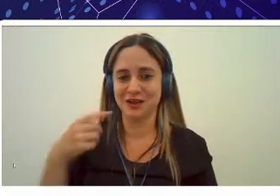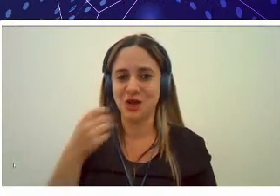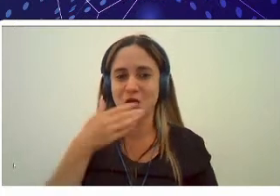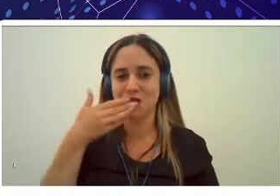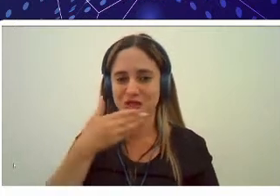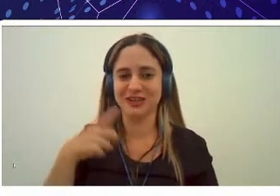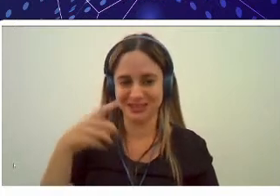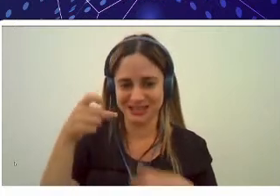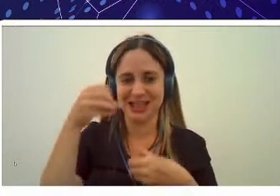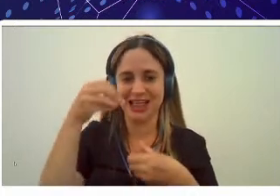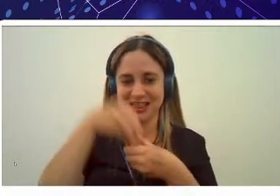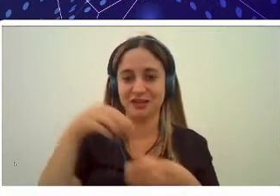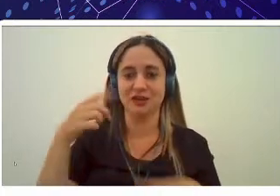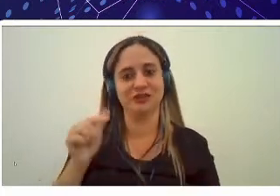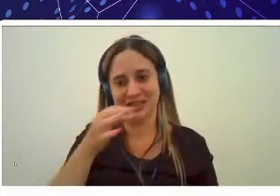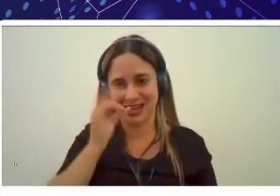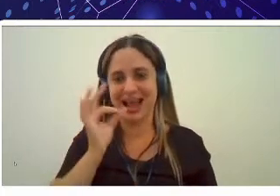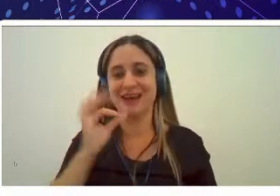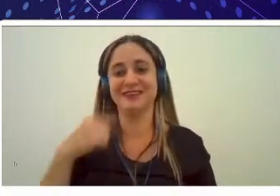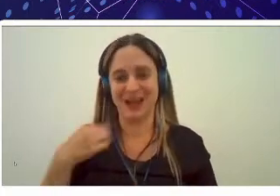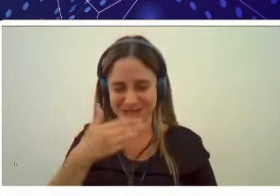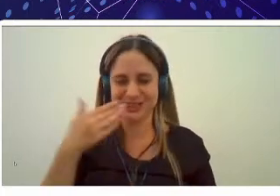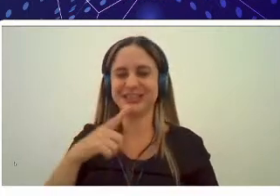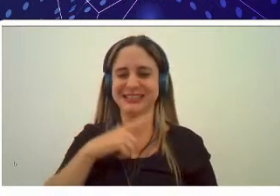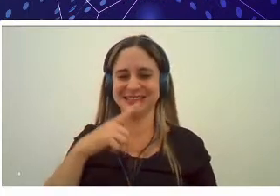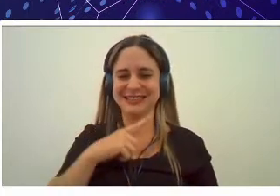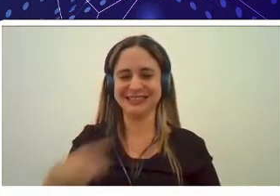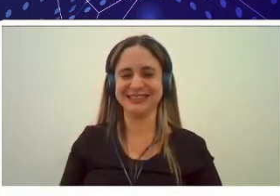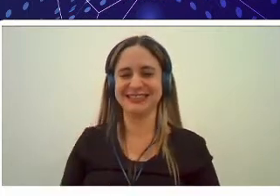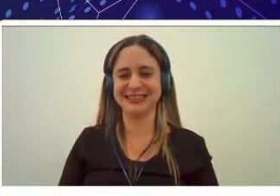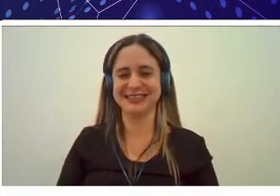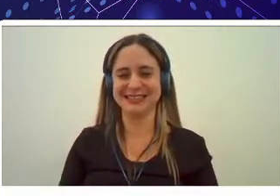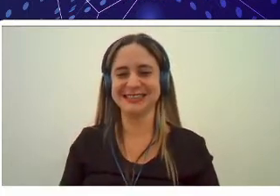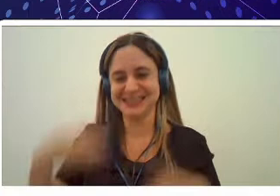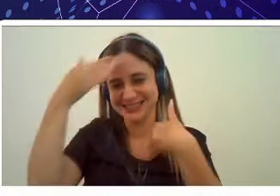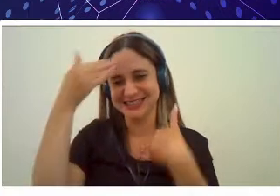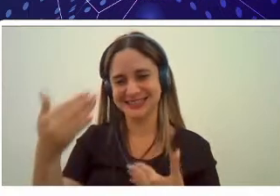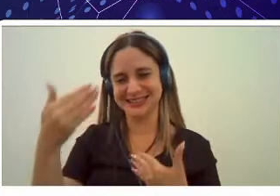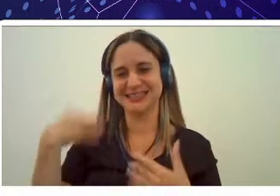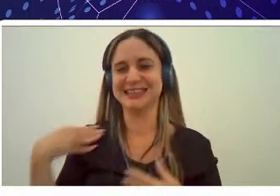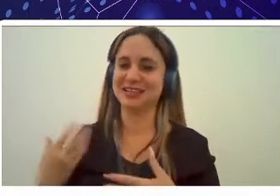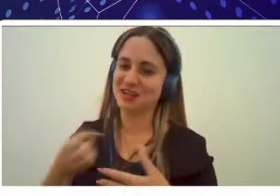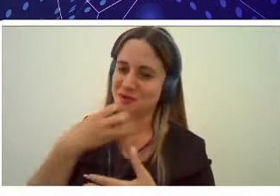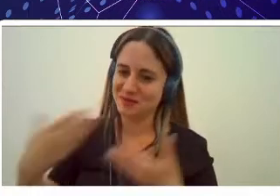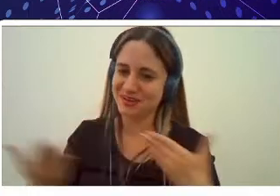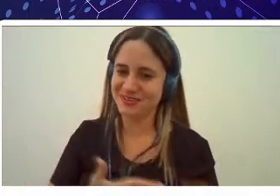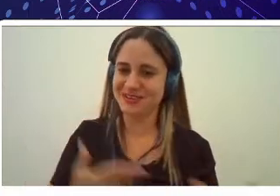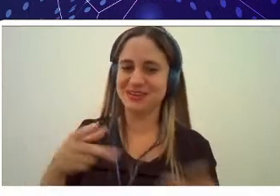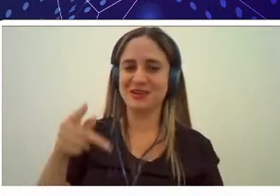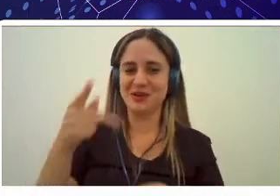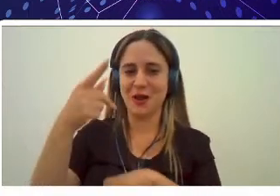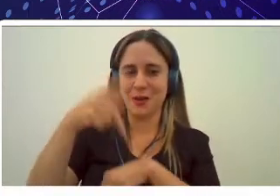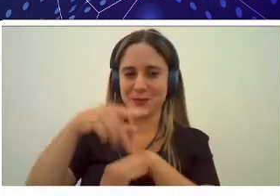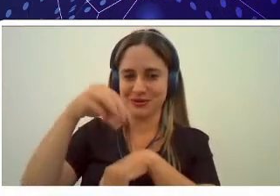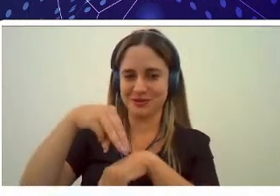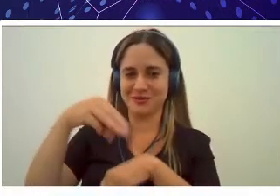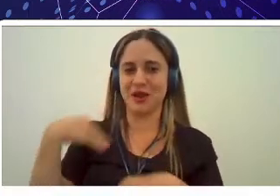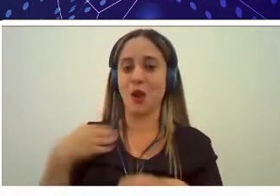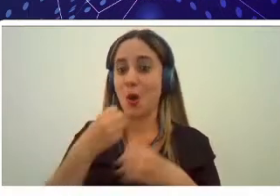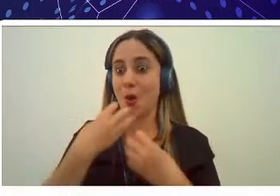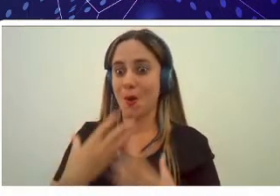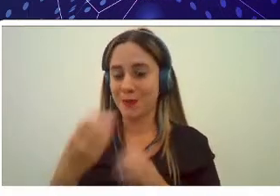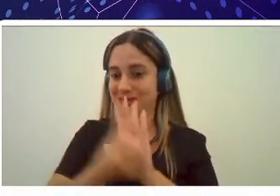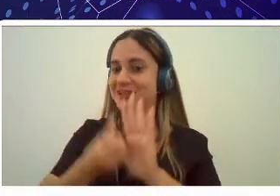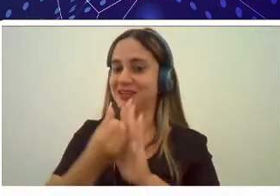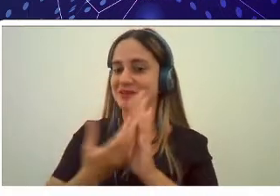às vezes não tem café mas bala nós temos então muito obrigado bem-vindo a presidente Médicos um bom semestre letivo para